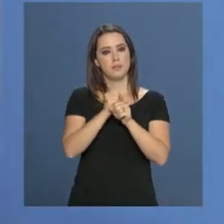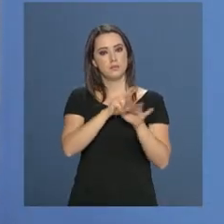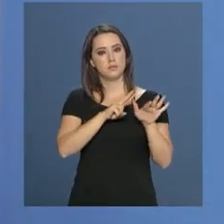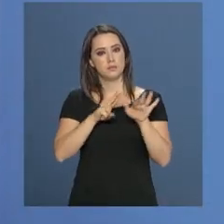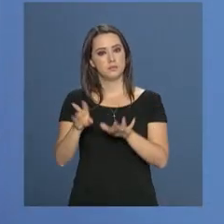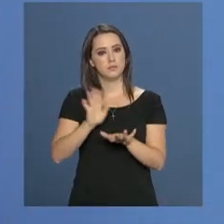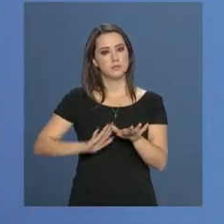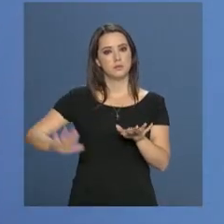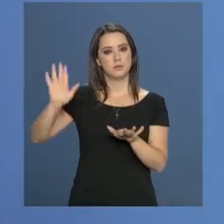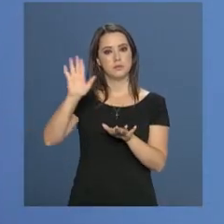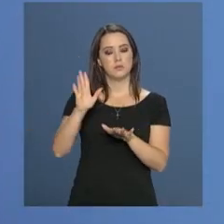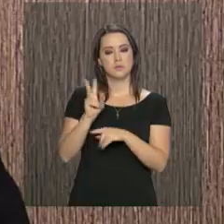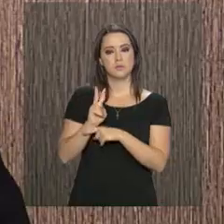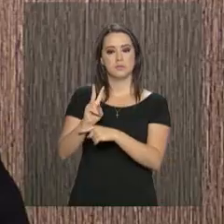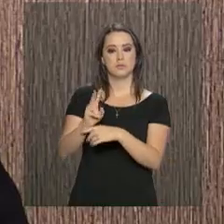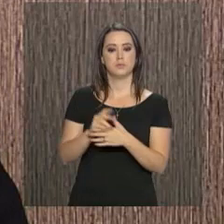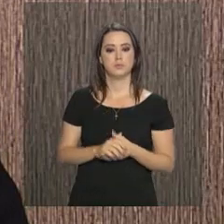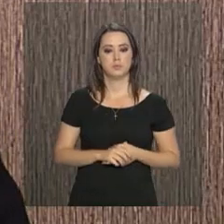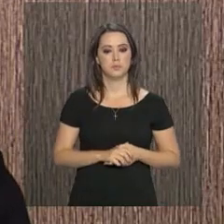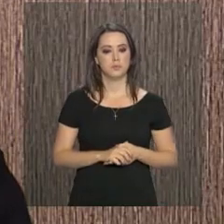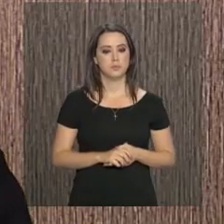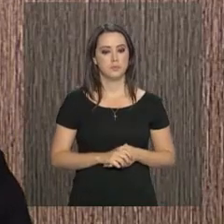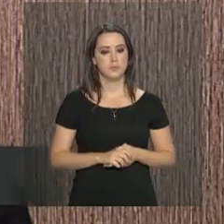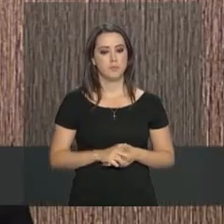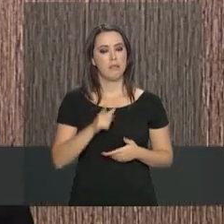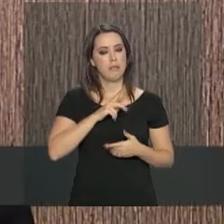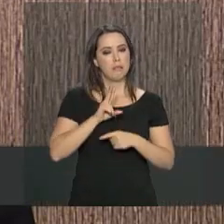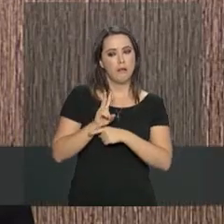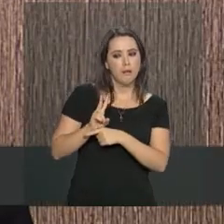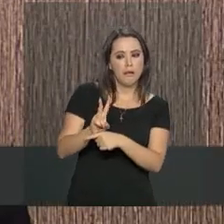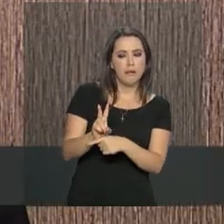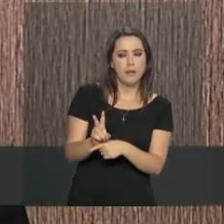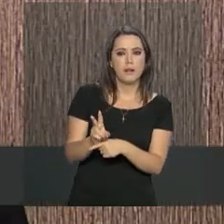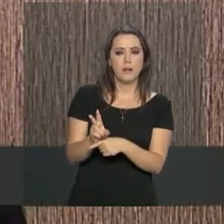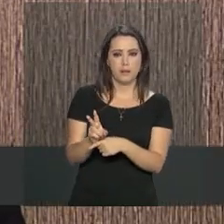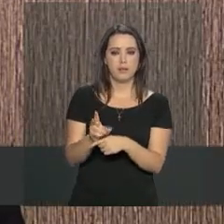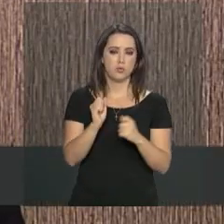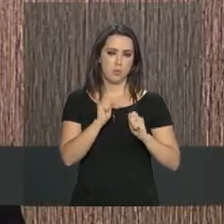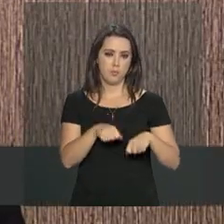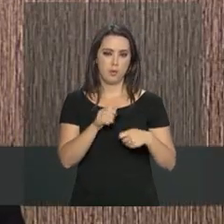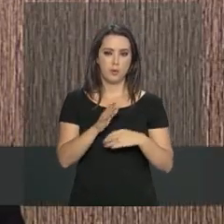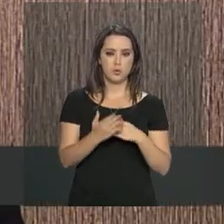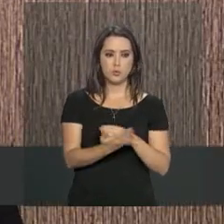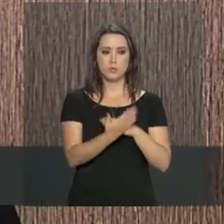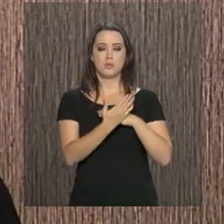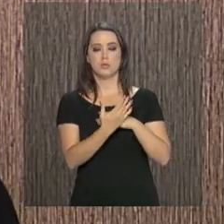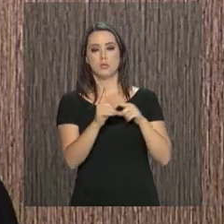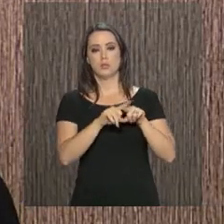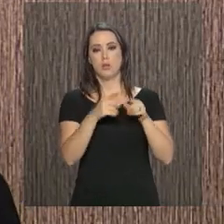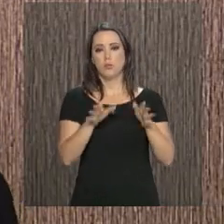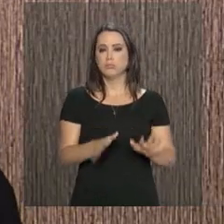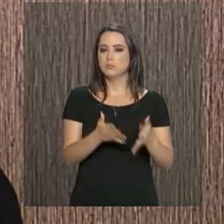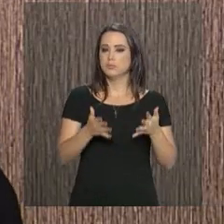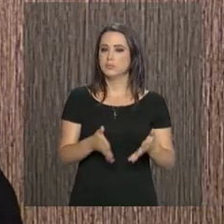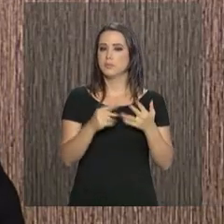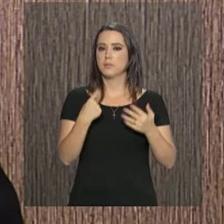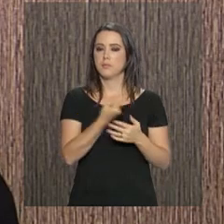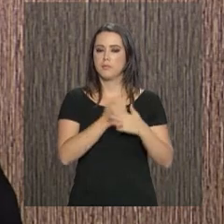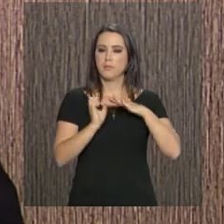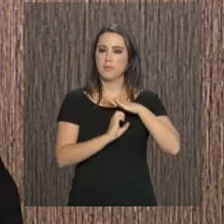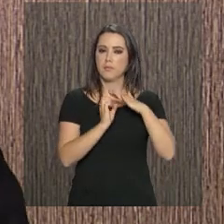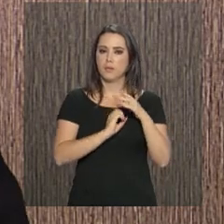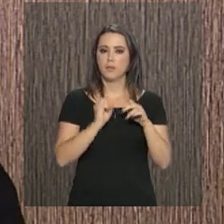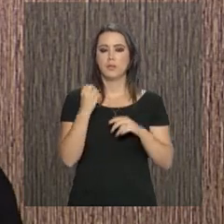Semana Nacional do Crédito. Existem algumas linhas de crédito no mercado e fora que podem nos auxiliar ou alavancar o nosso negócio